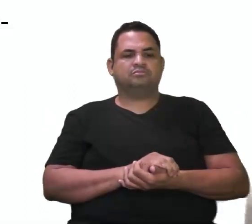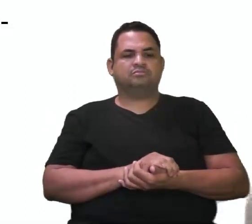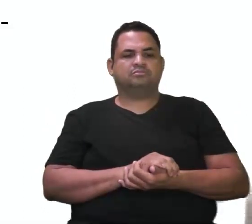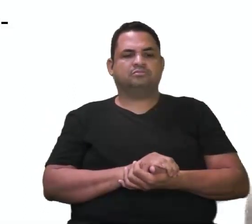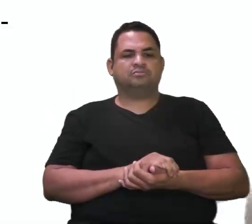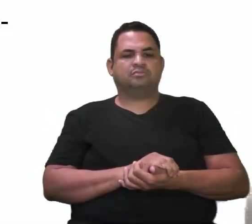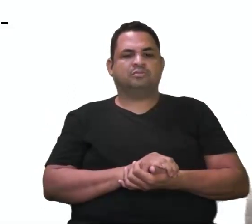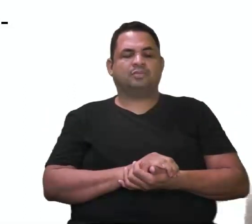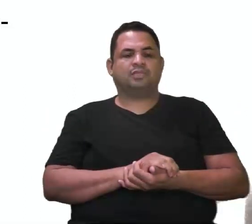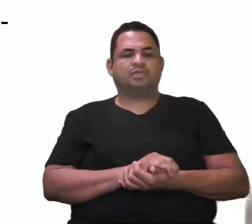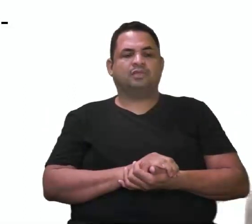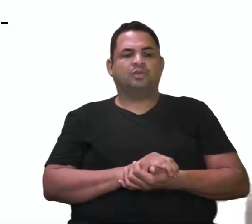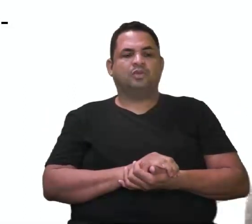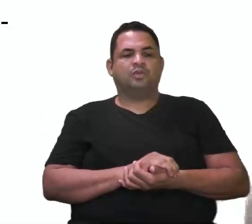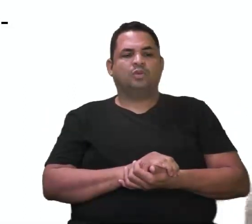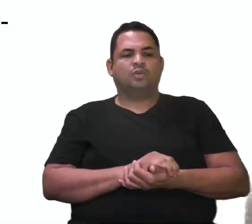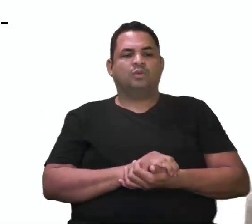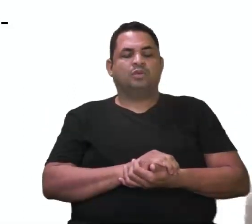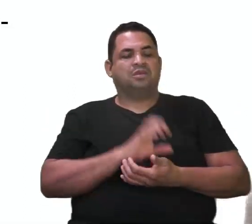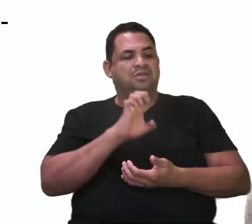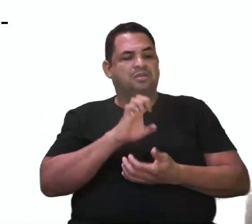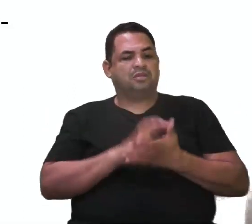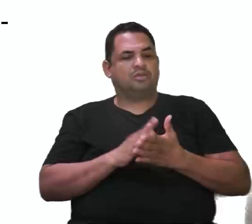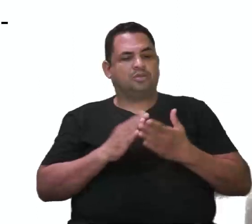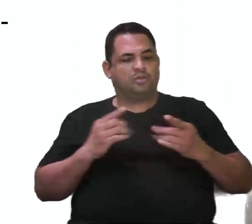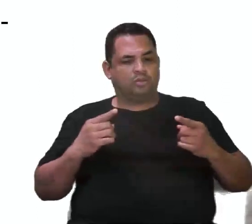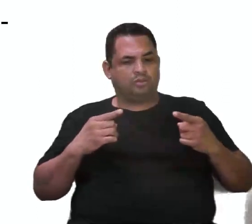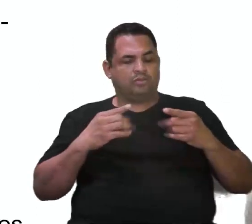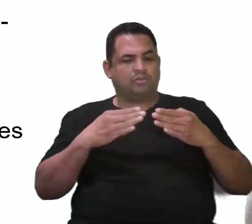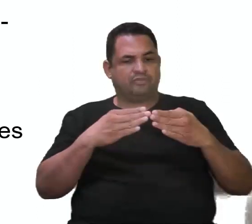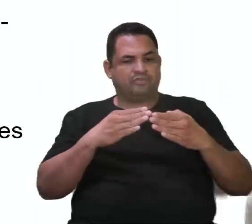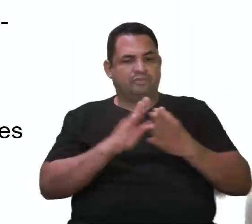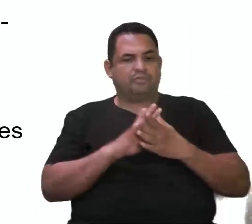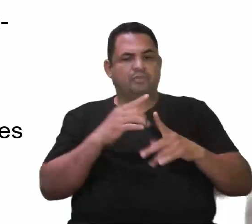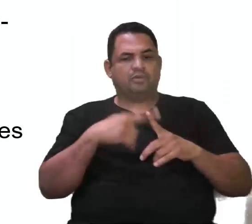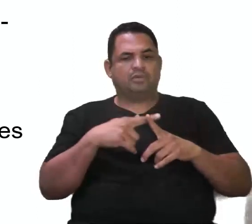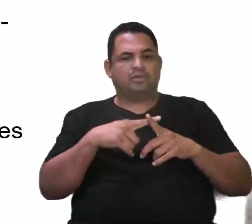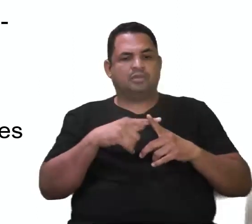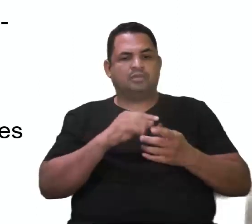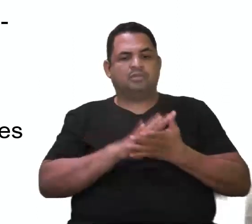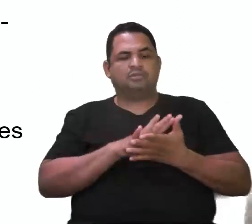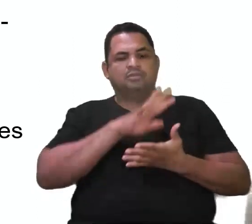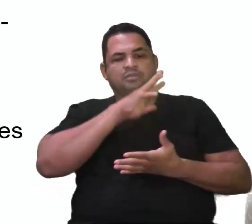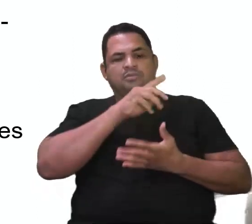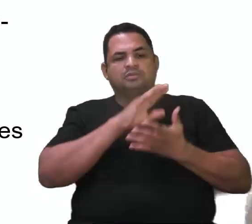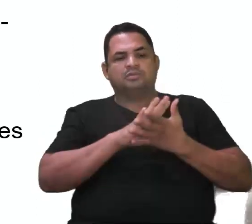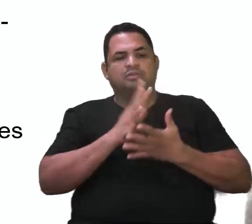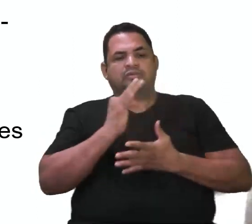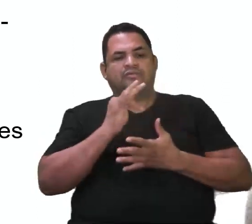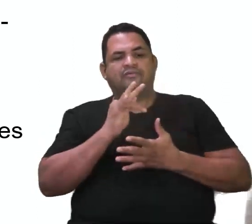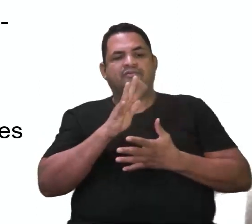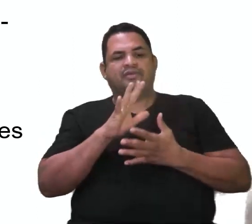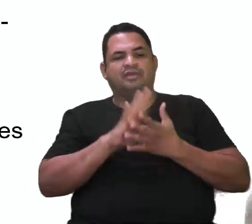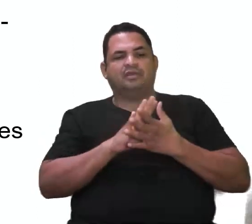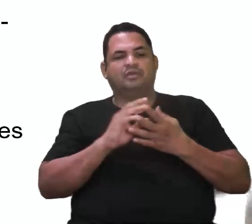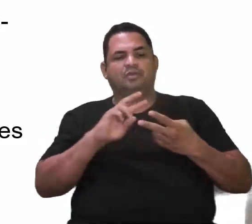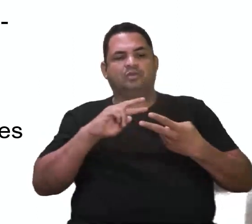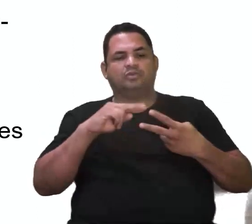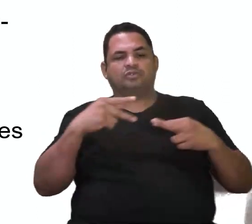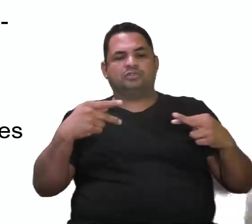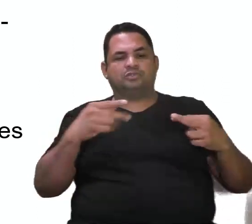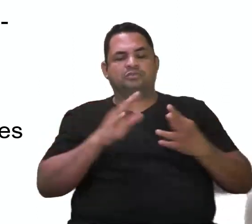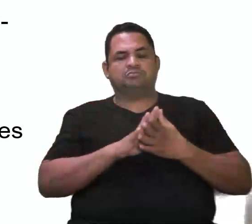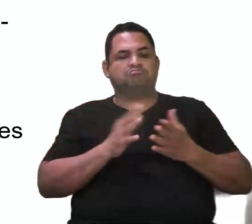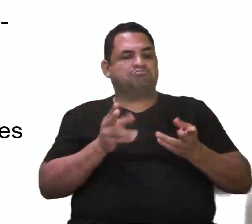para E. Convergente. Também tem. Pois esses animais são filogeneticamente próximos. Não.